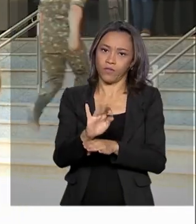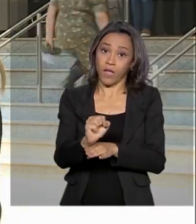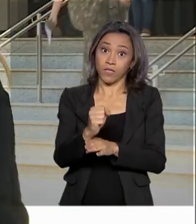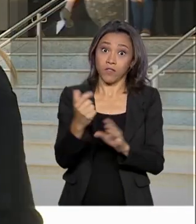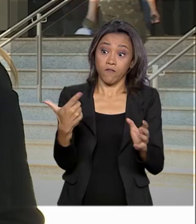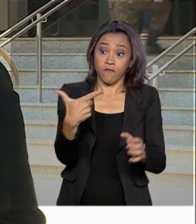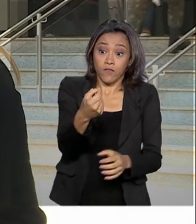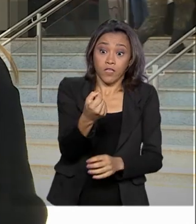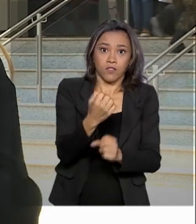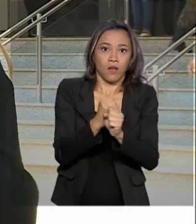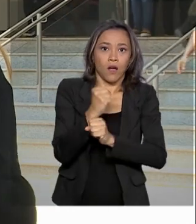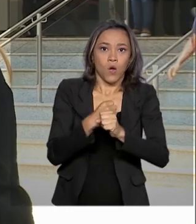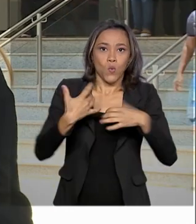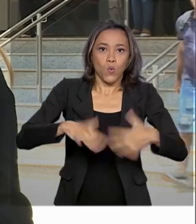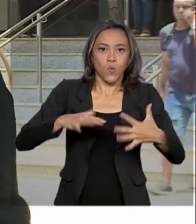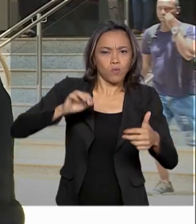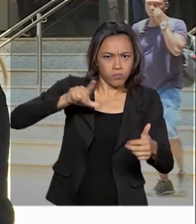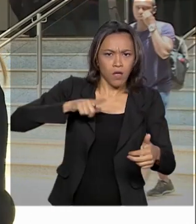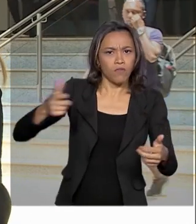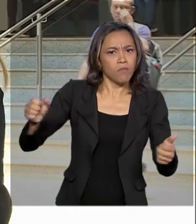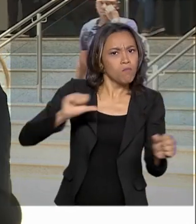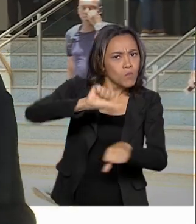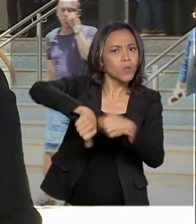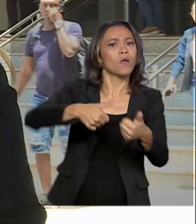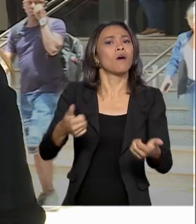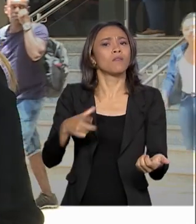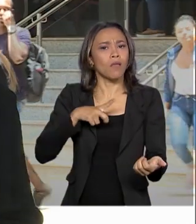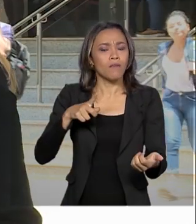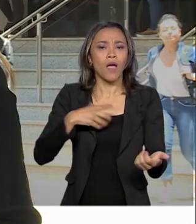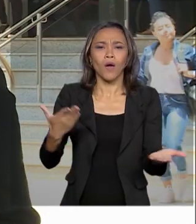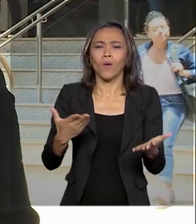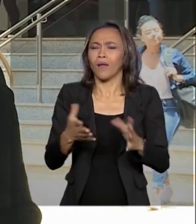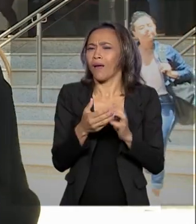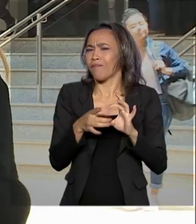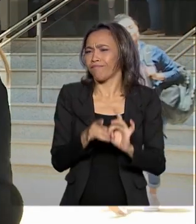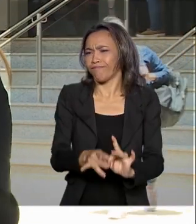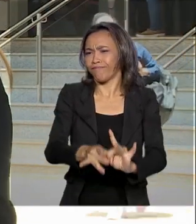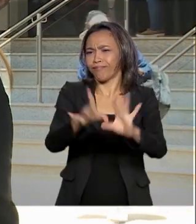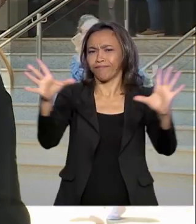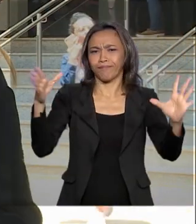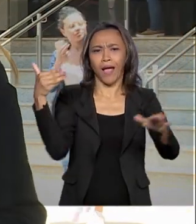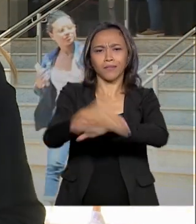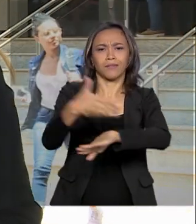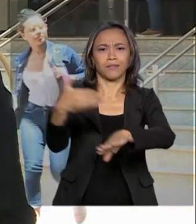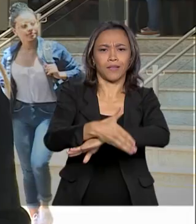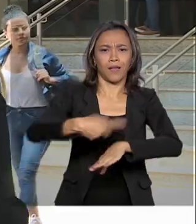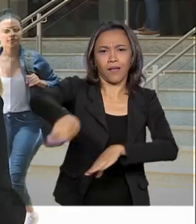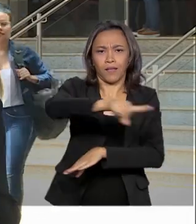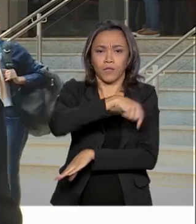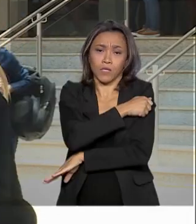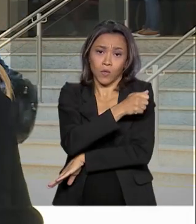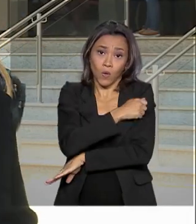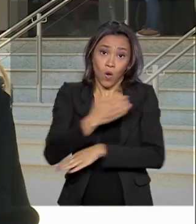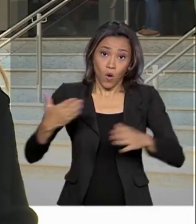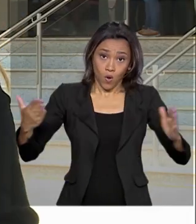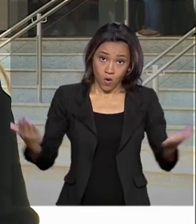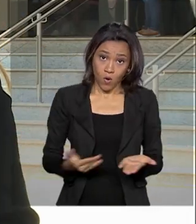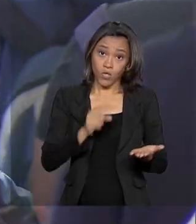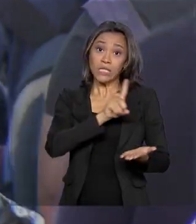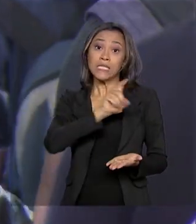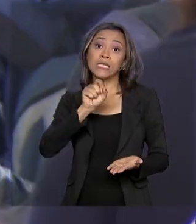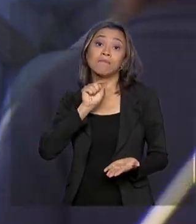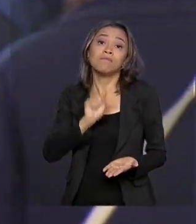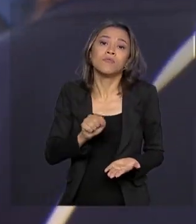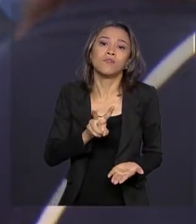foi repaginado e permite agora amplo acesso aos estudantes. Para este ano, a oferta é de 100 mil vagas.